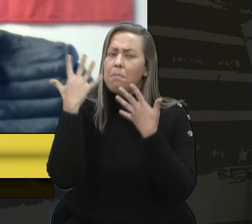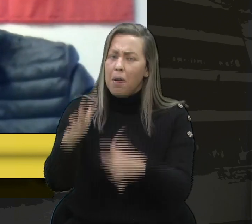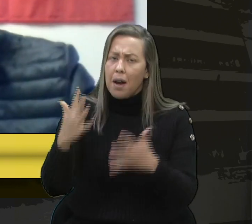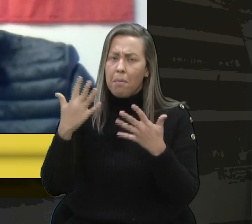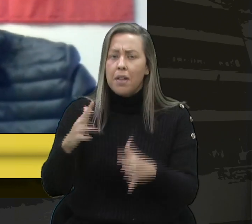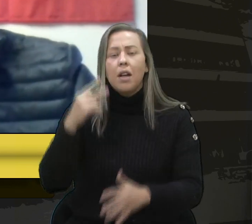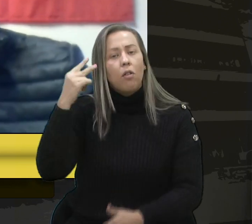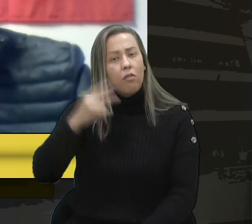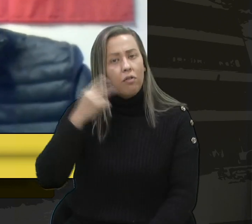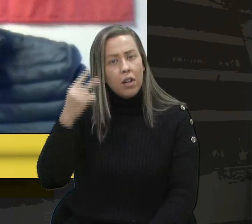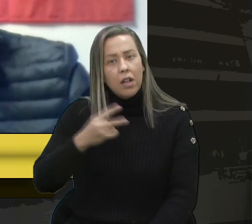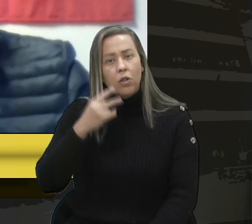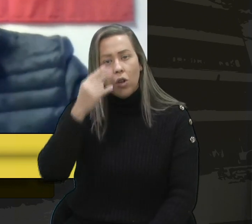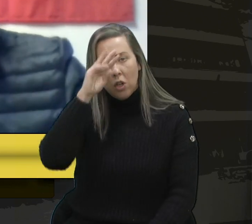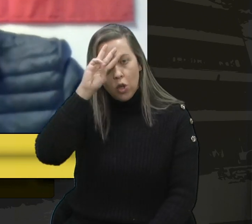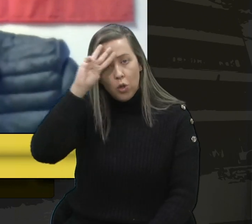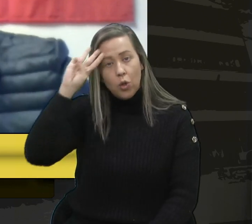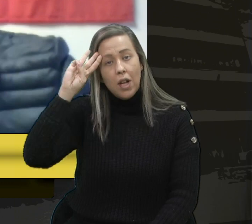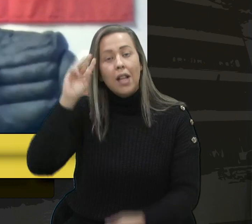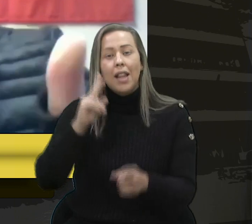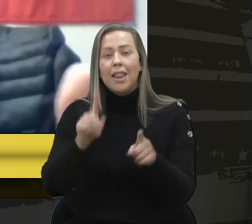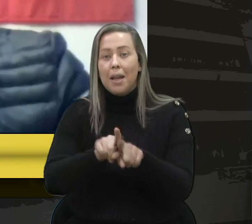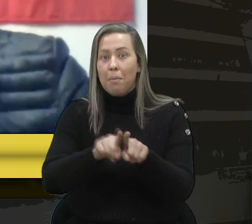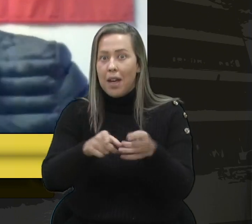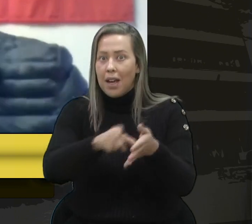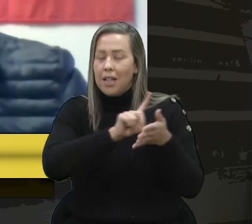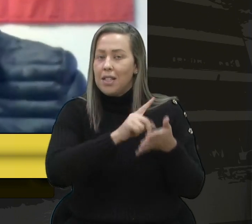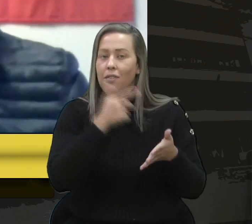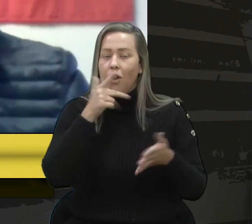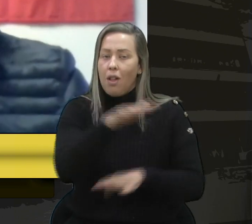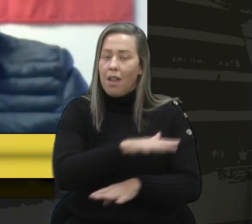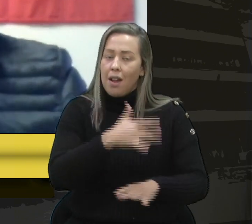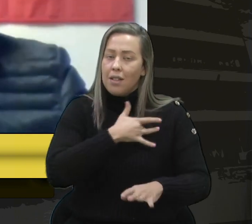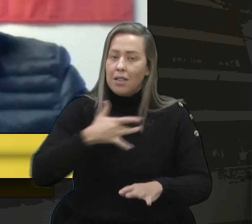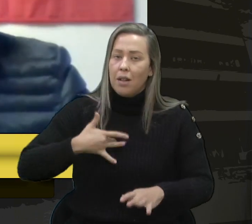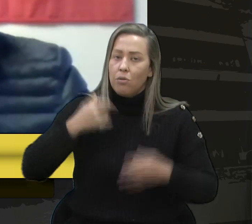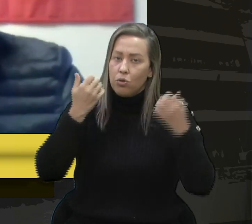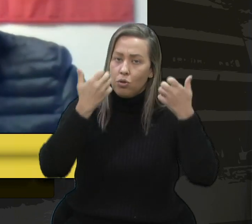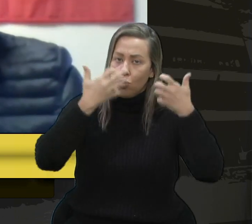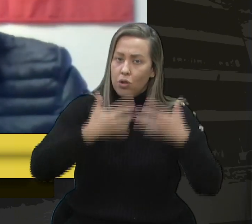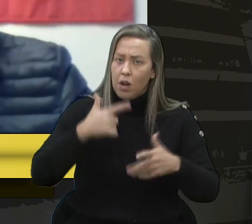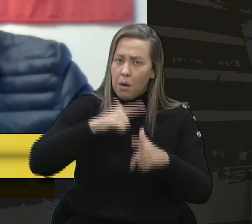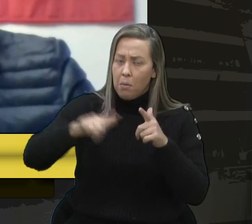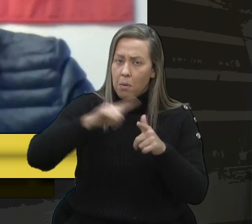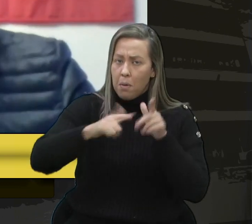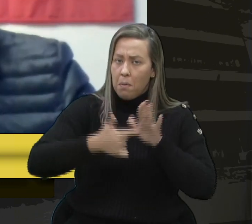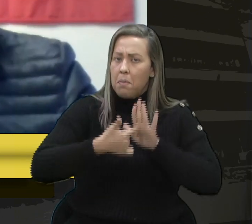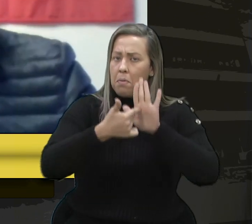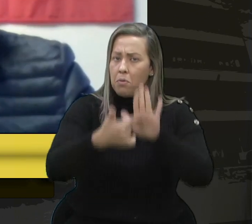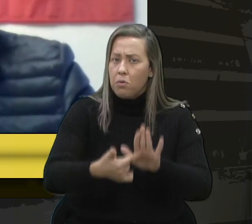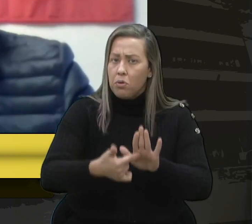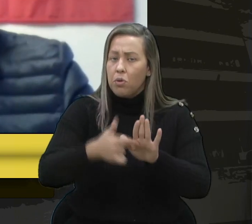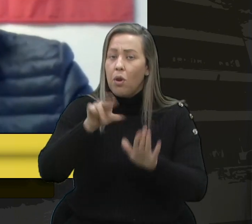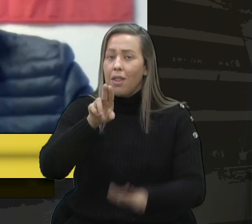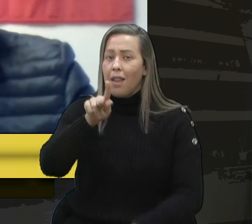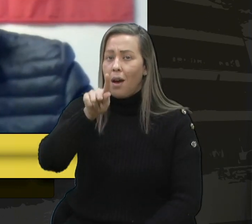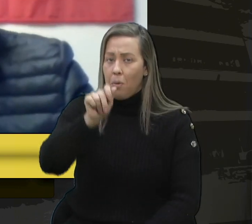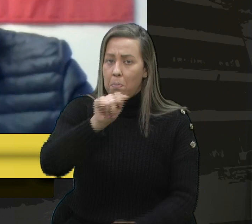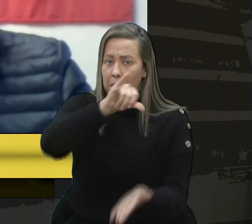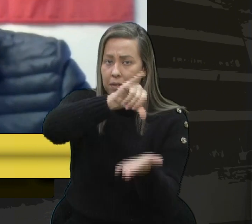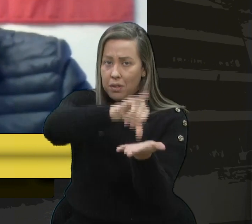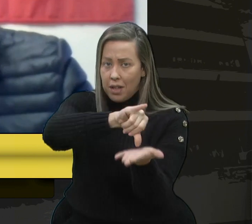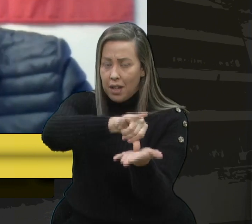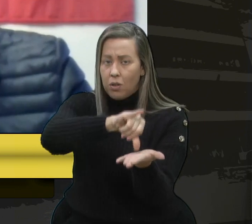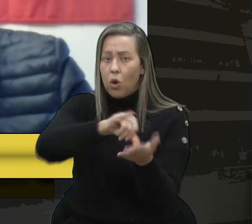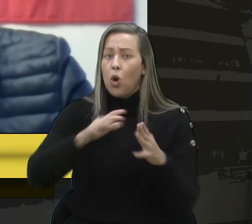aqui o vereador Juliano Valim pela fala na saúde, que trouxe aquele problema na UPA central e